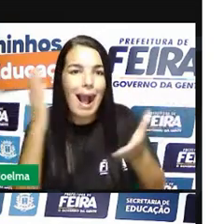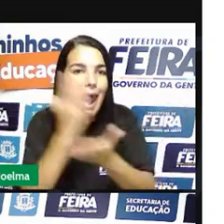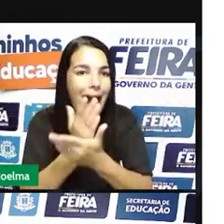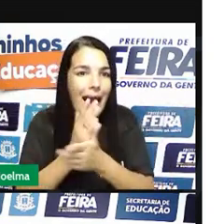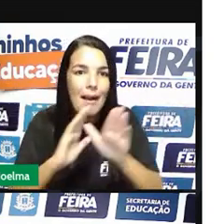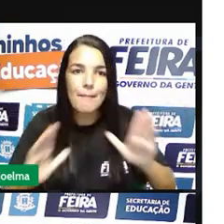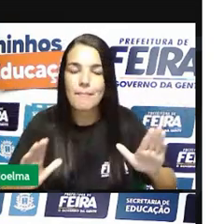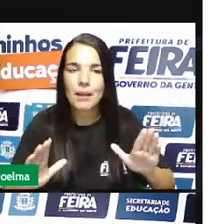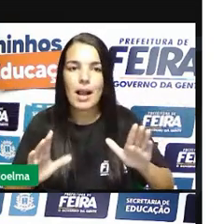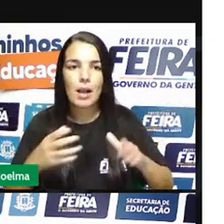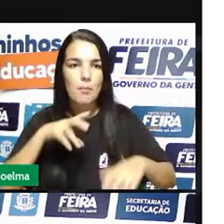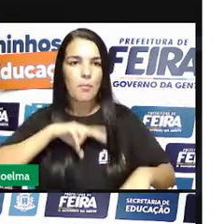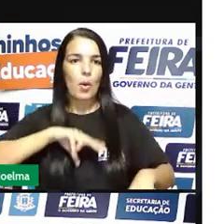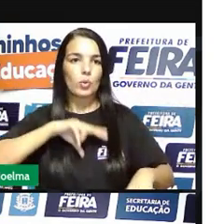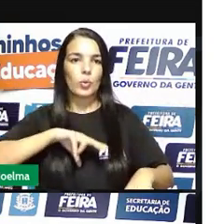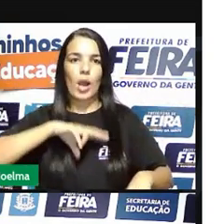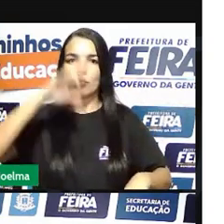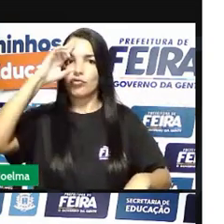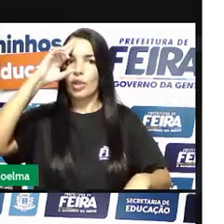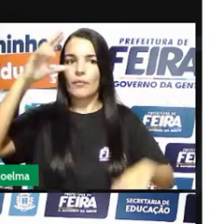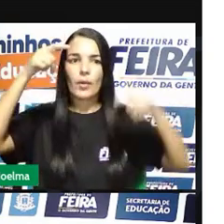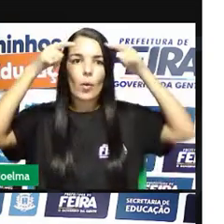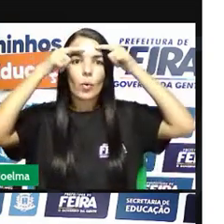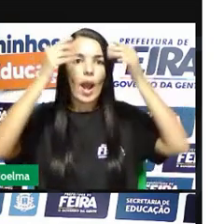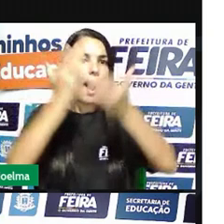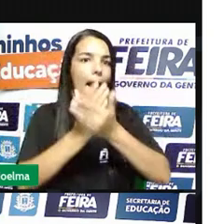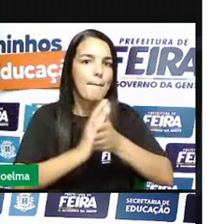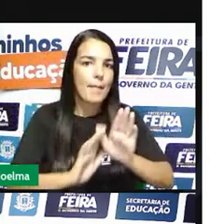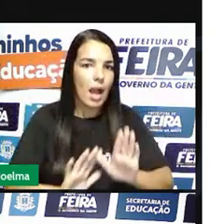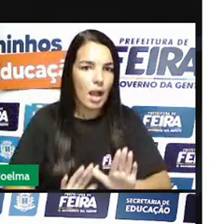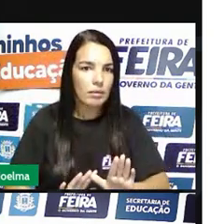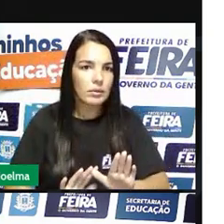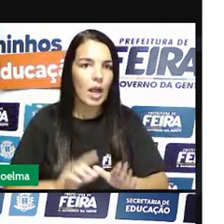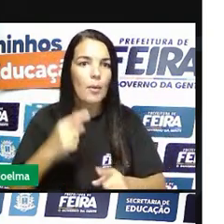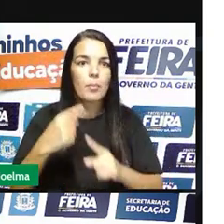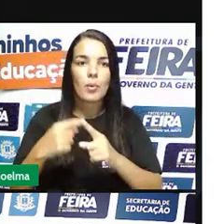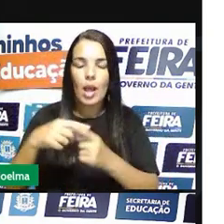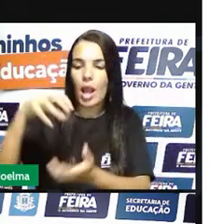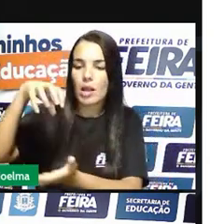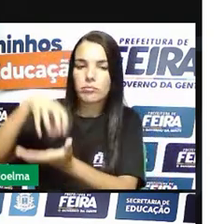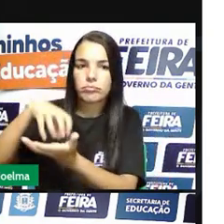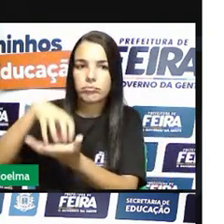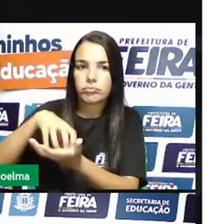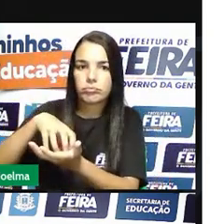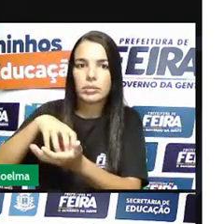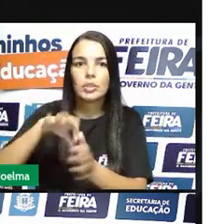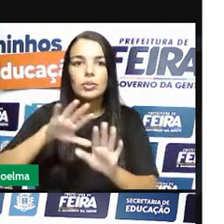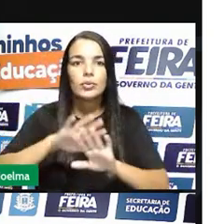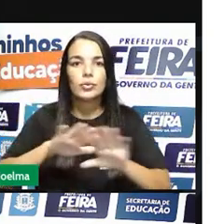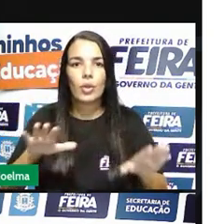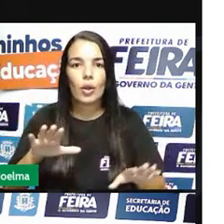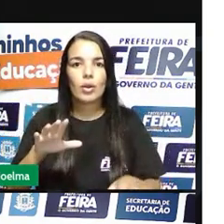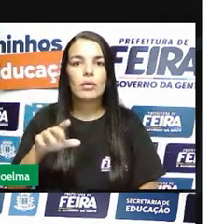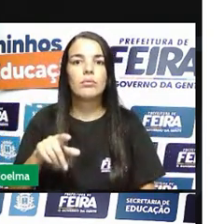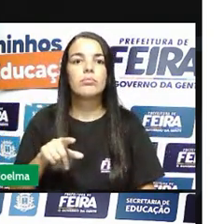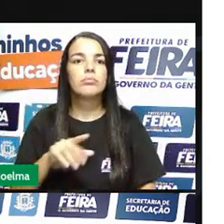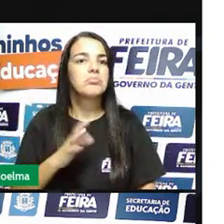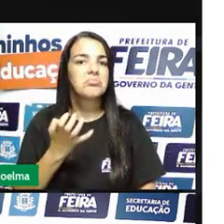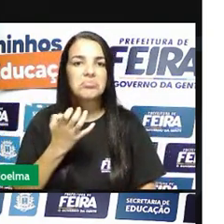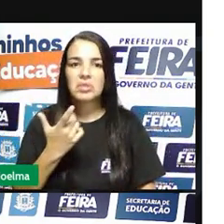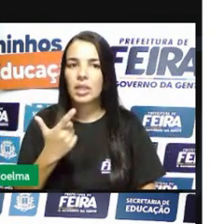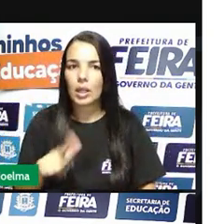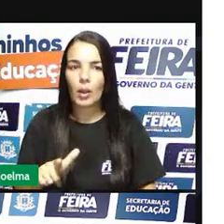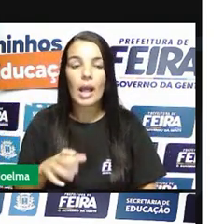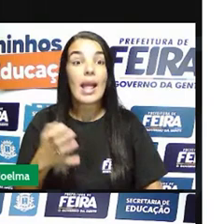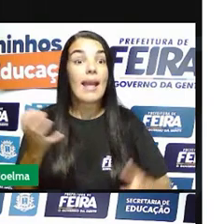regime republicano, né? A capital aí seria São João do Rei. Eles